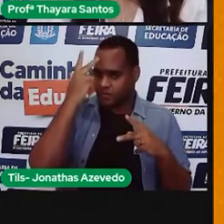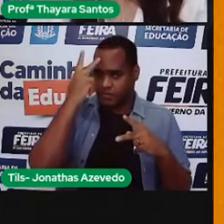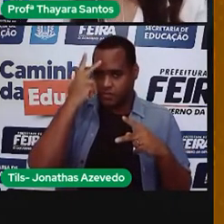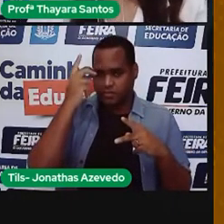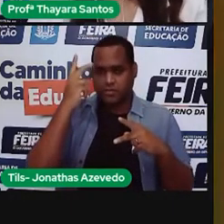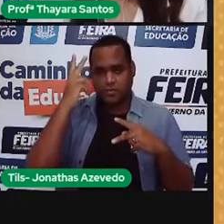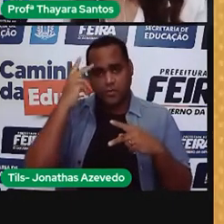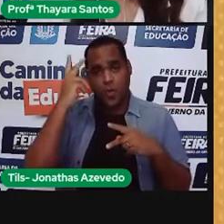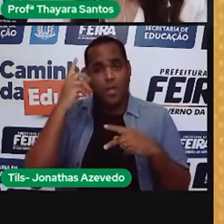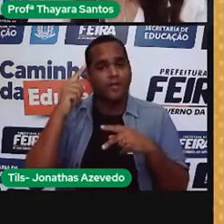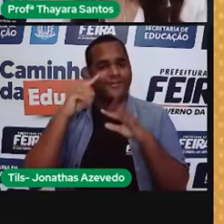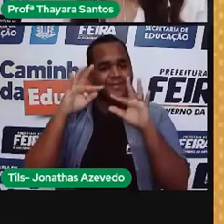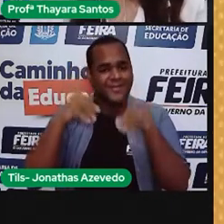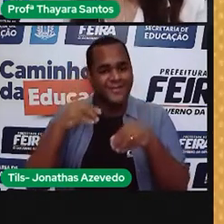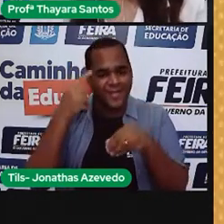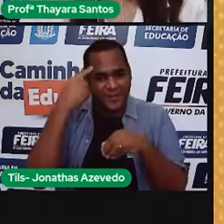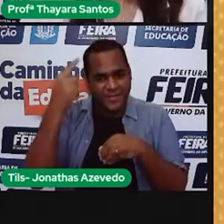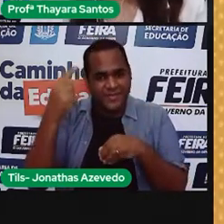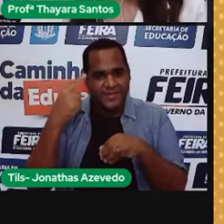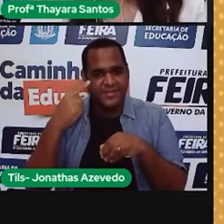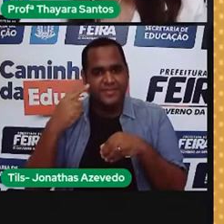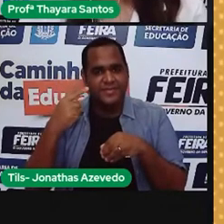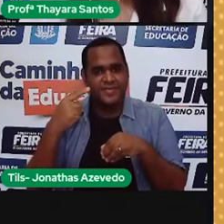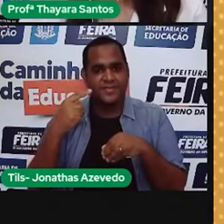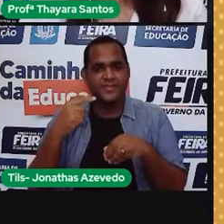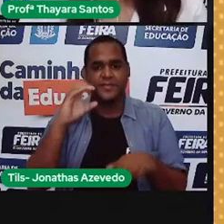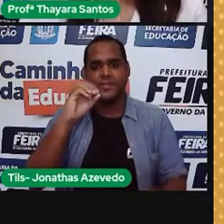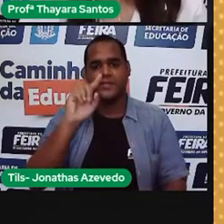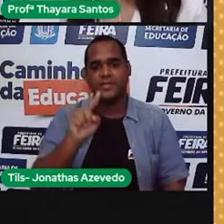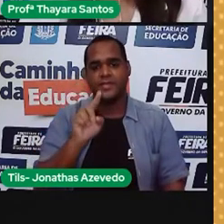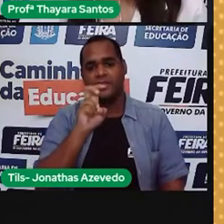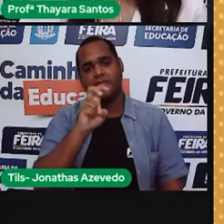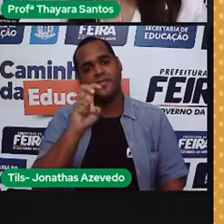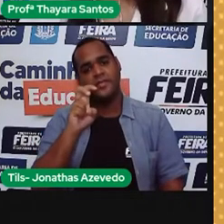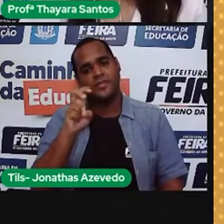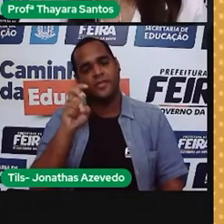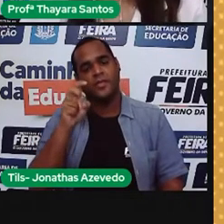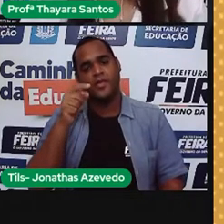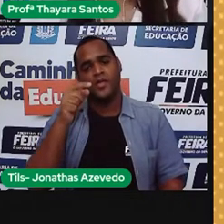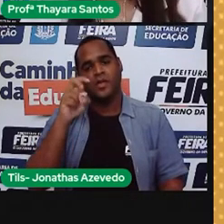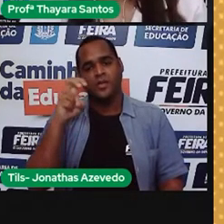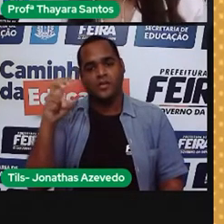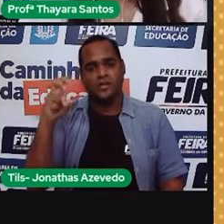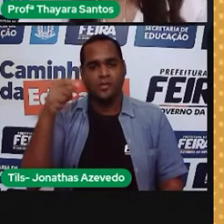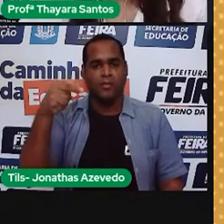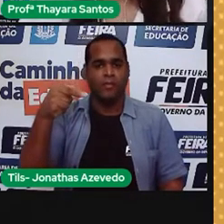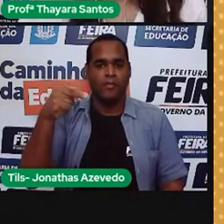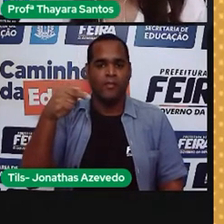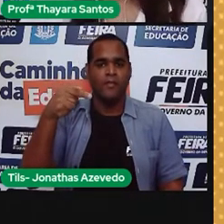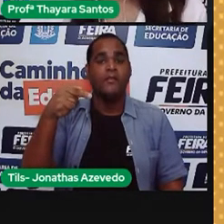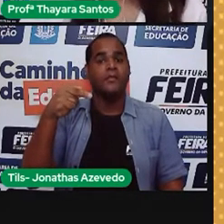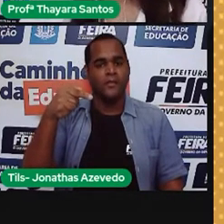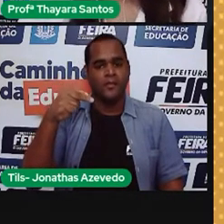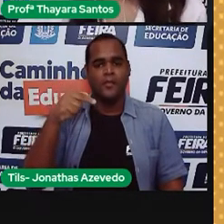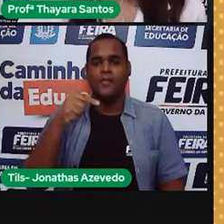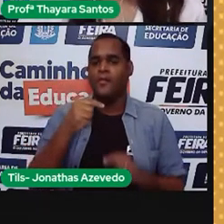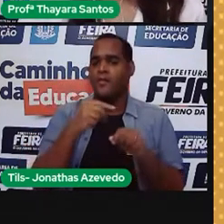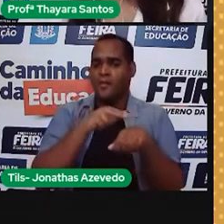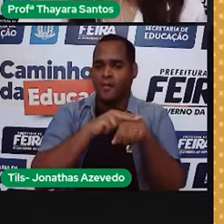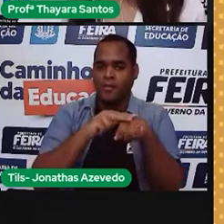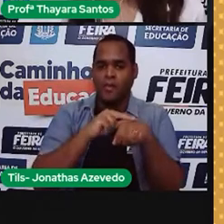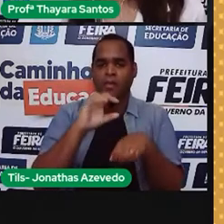valorzinho que eu mostrei para vocês, ó, aquele lá, 0,57557. Então, bandeira verde